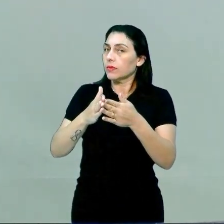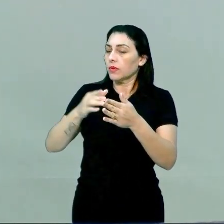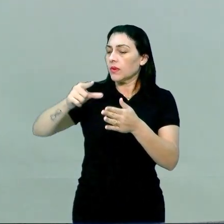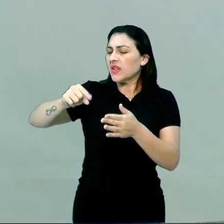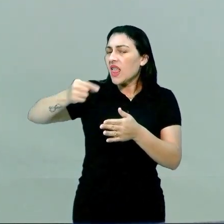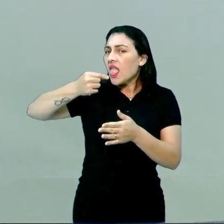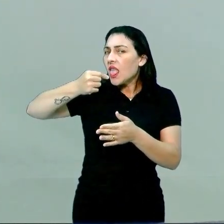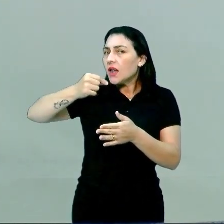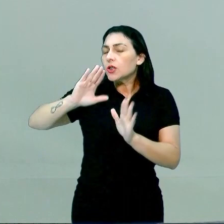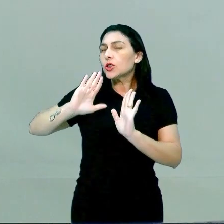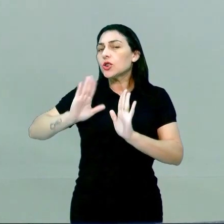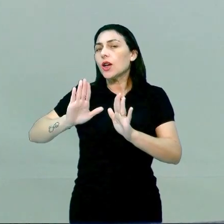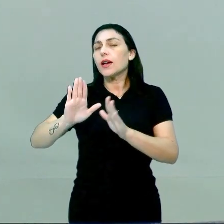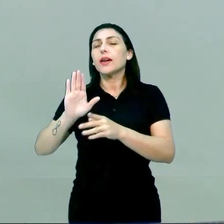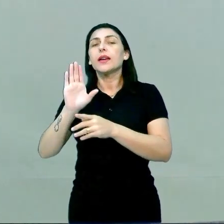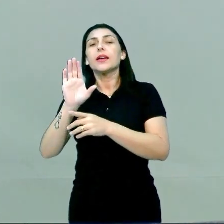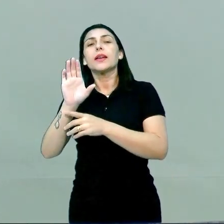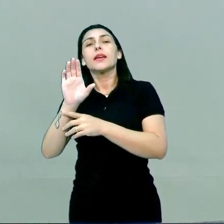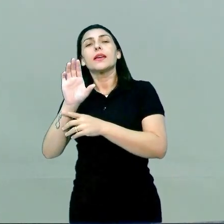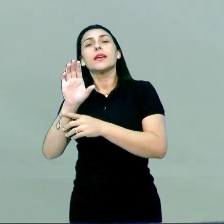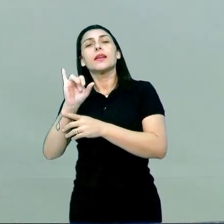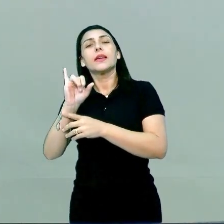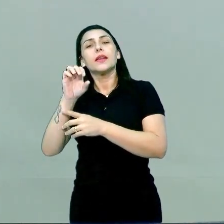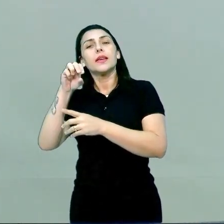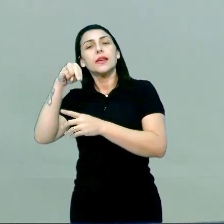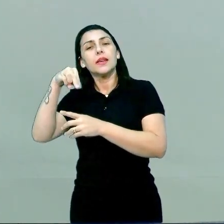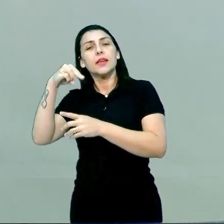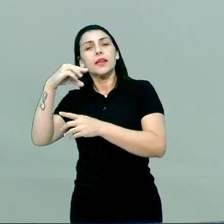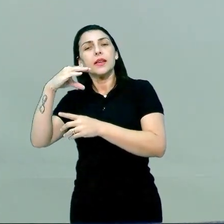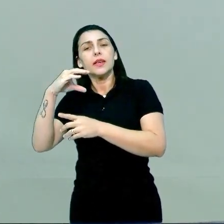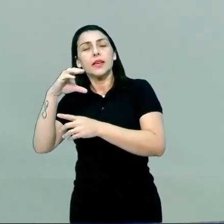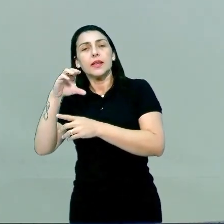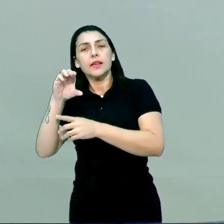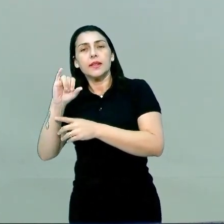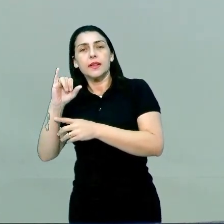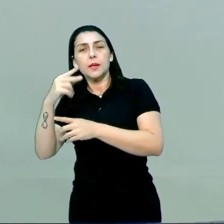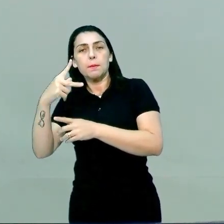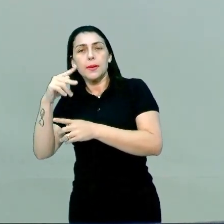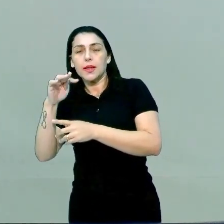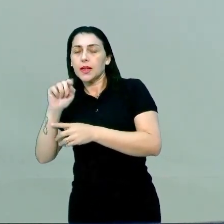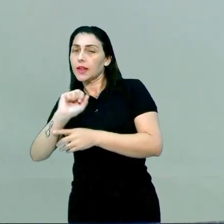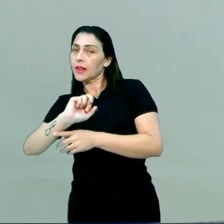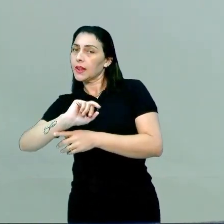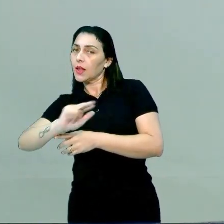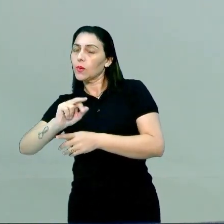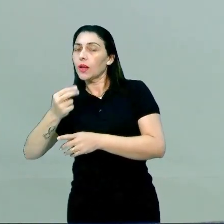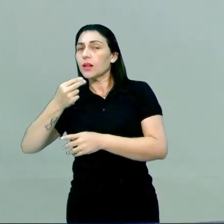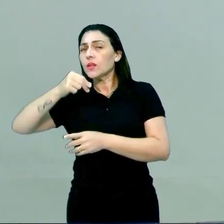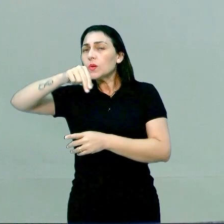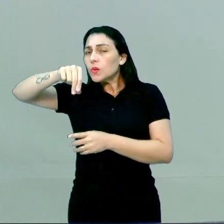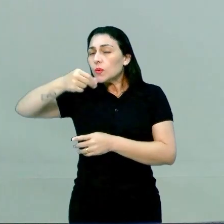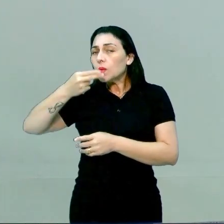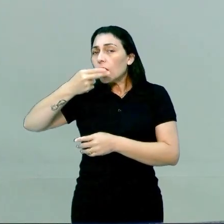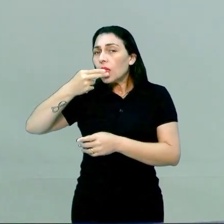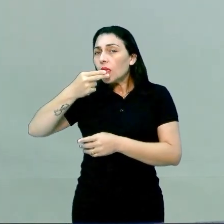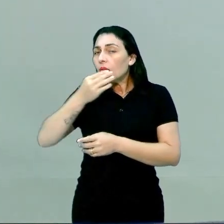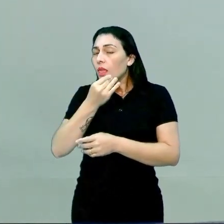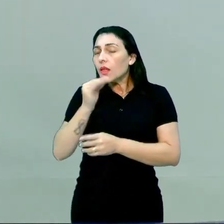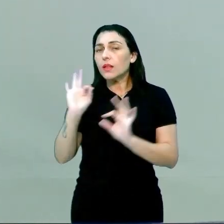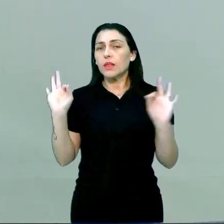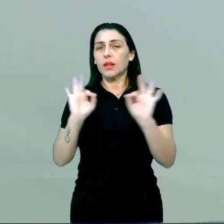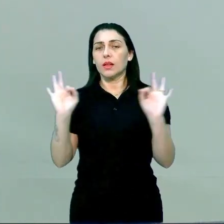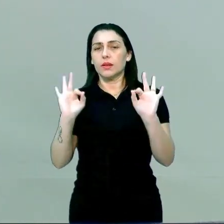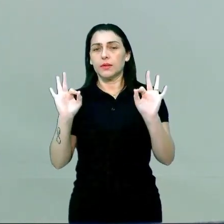Deus. Já a insípido, ela não tem sabor, segundo as pesquisas que foram realizadas. Então, essa é a diferença. Então, insípido não poderia ser